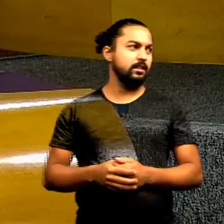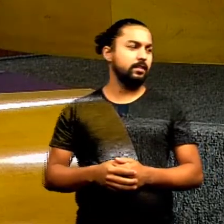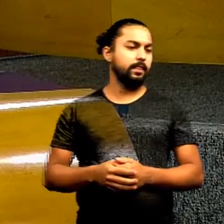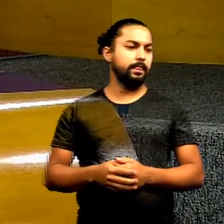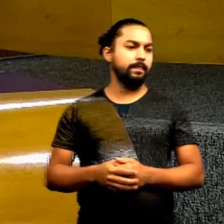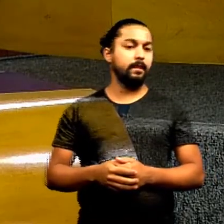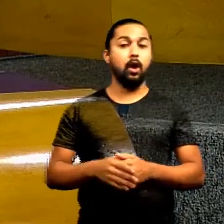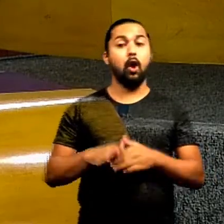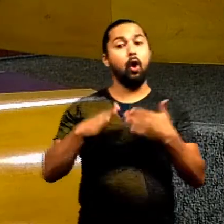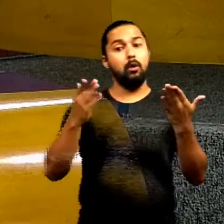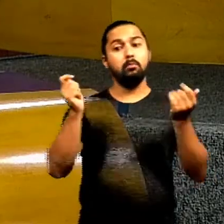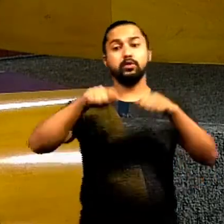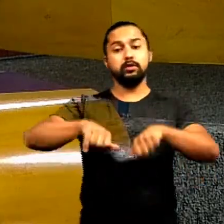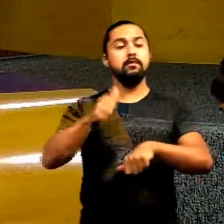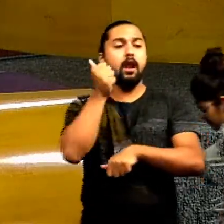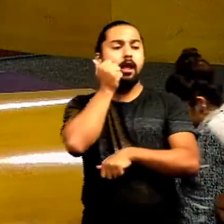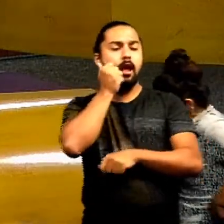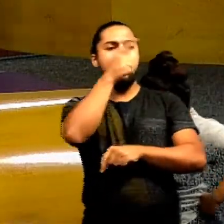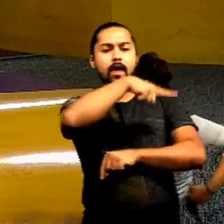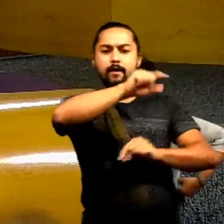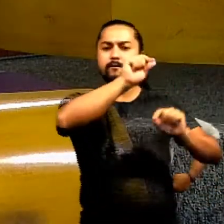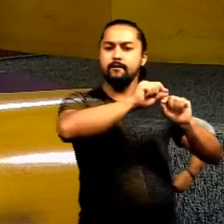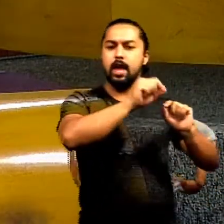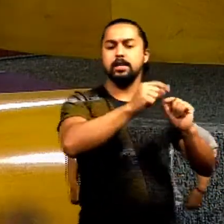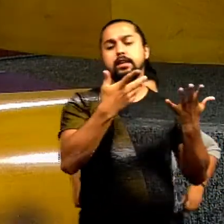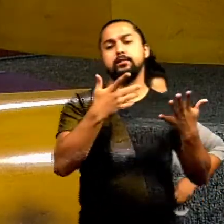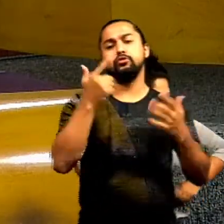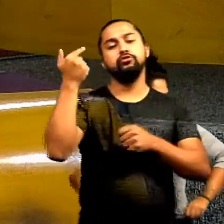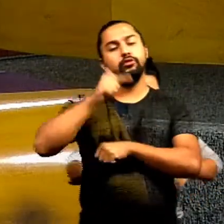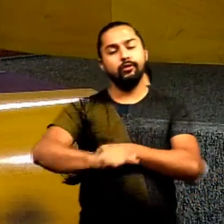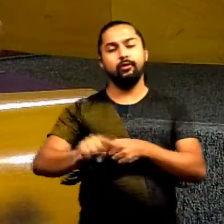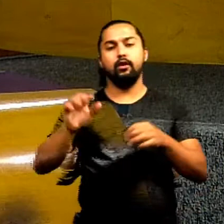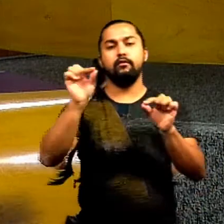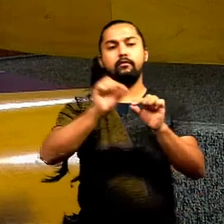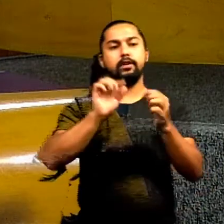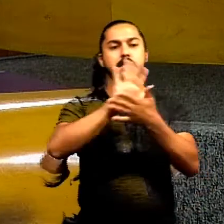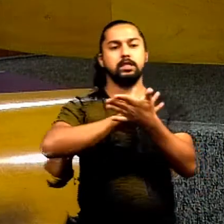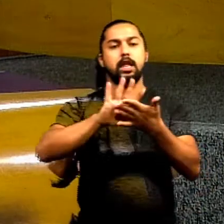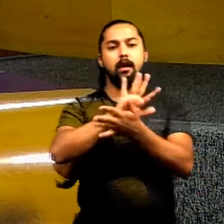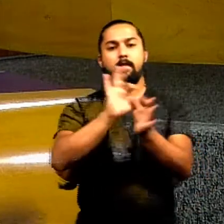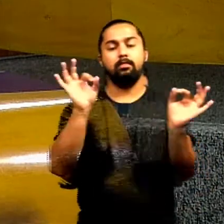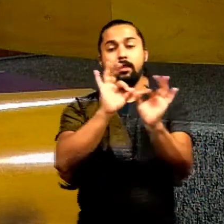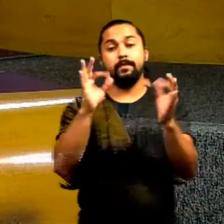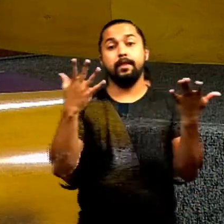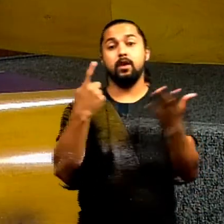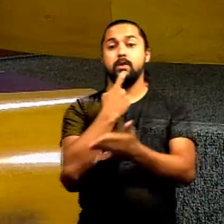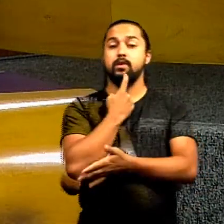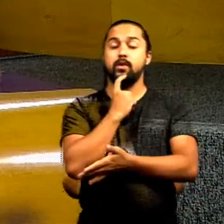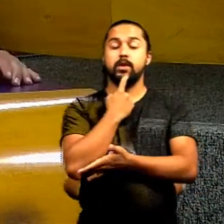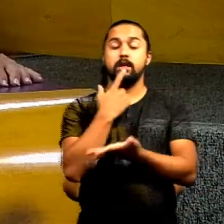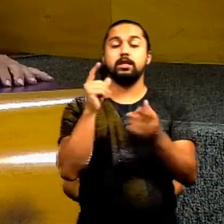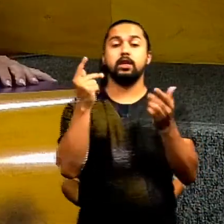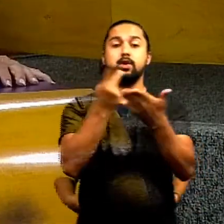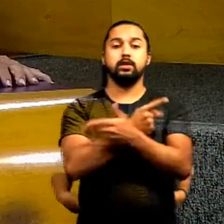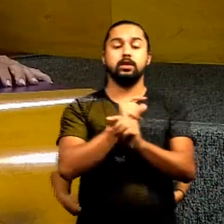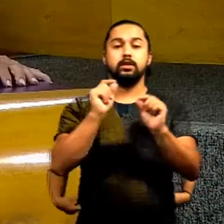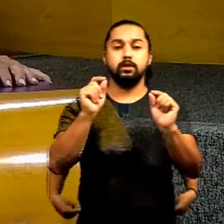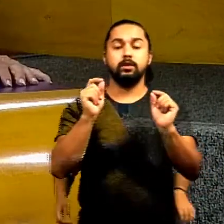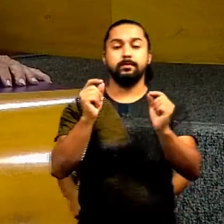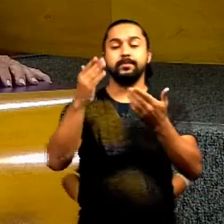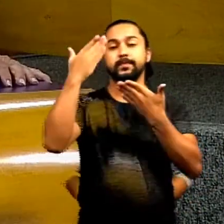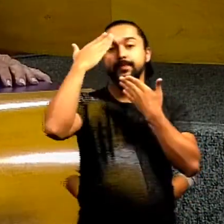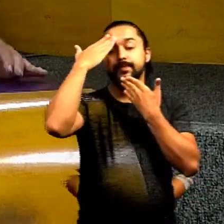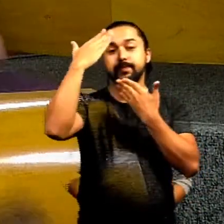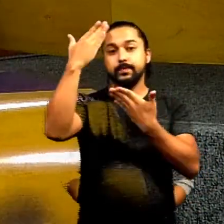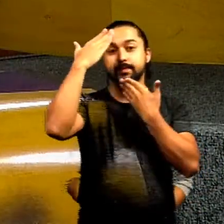é para ligar para fazer. Mais uma vez, não fez. Portanto, meu prefeito Íris Rezende, eu